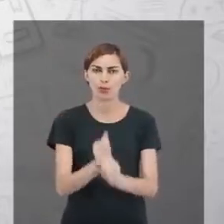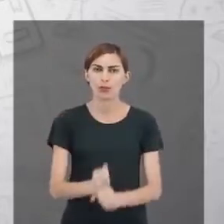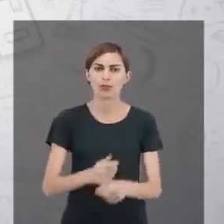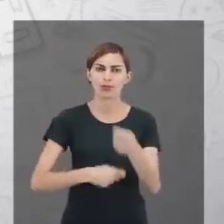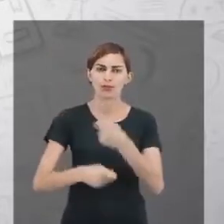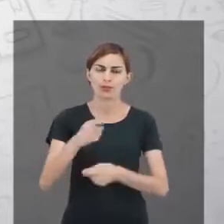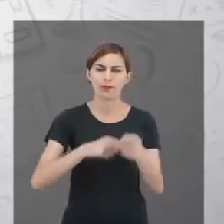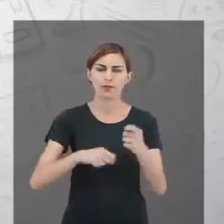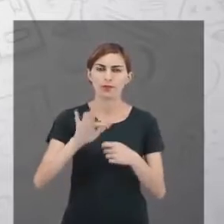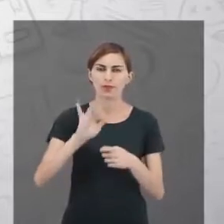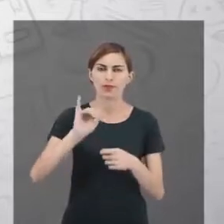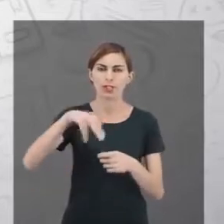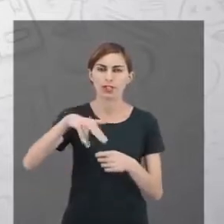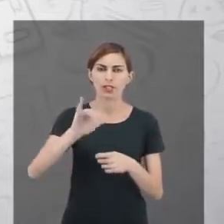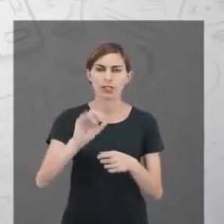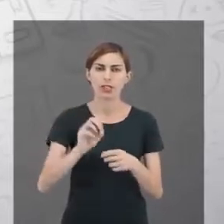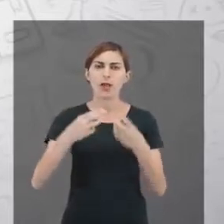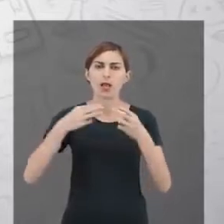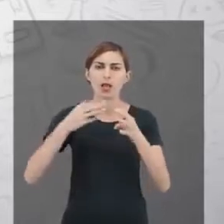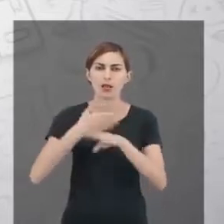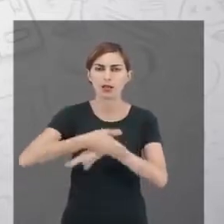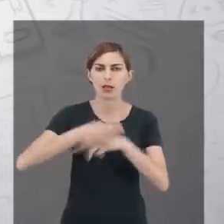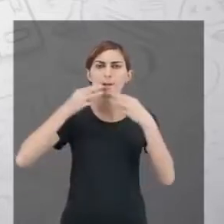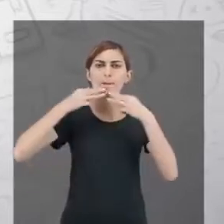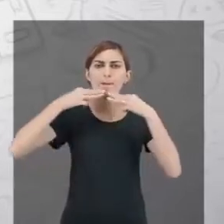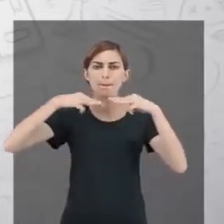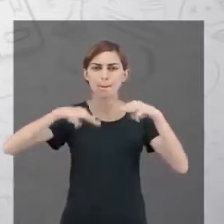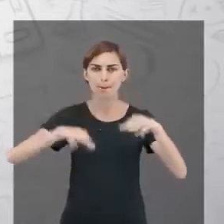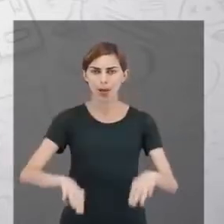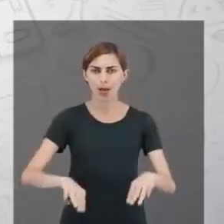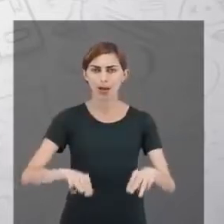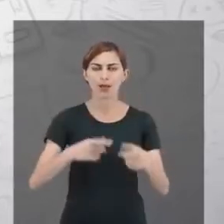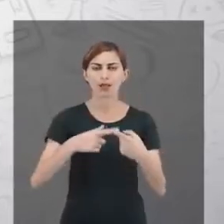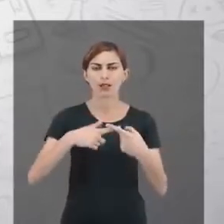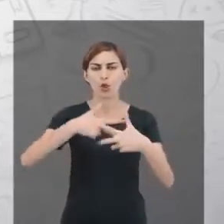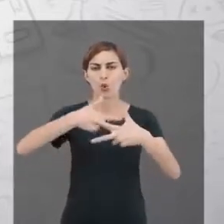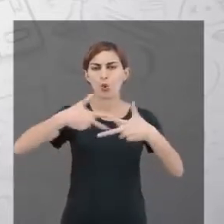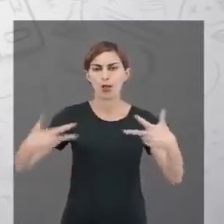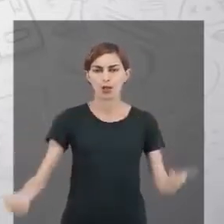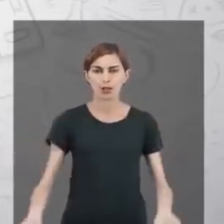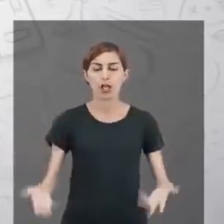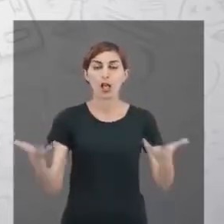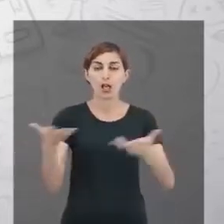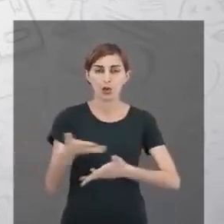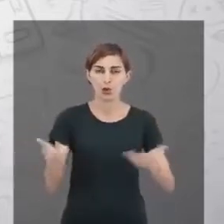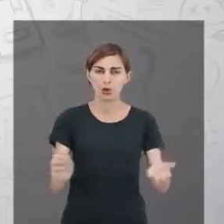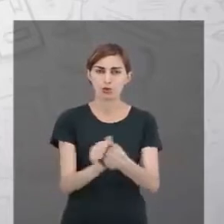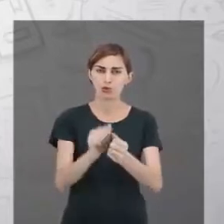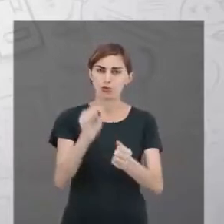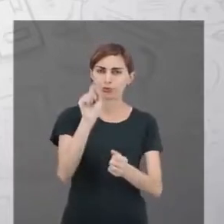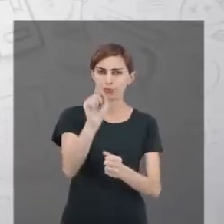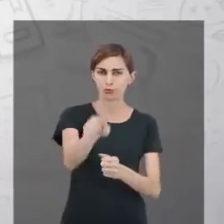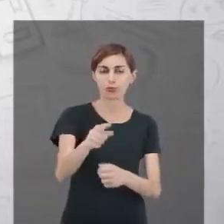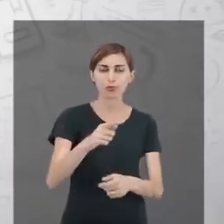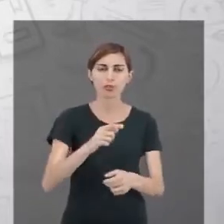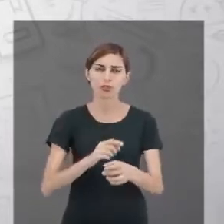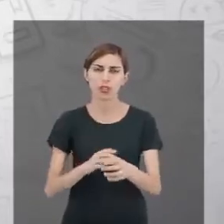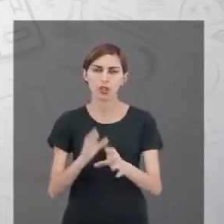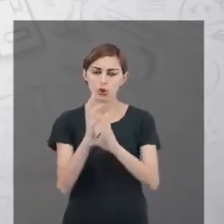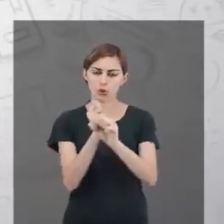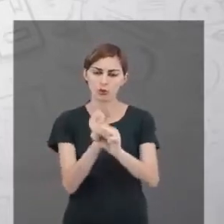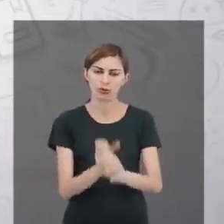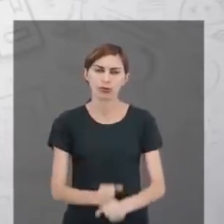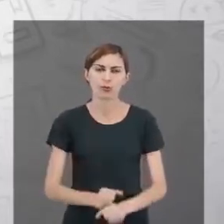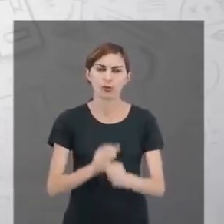finanças. Então, eles entraram no de marketing e qualidade. E agora estão cursando contabilidade e finanças junto com você. E